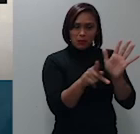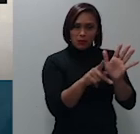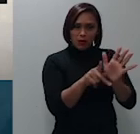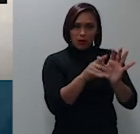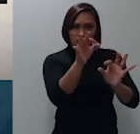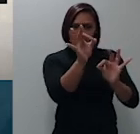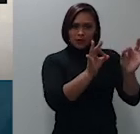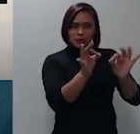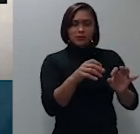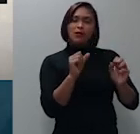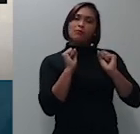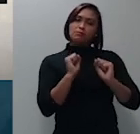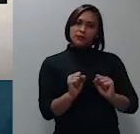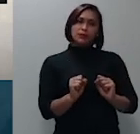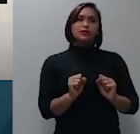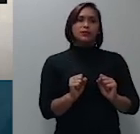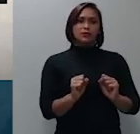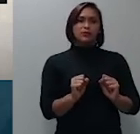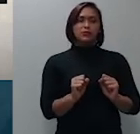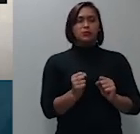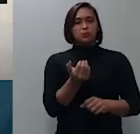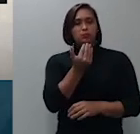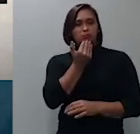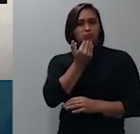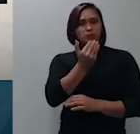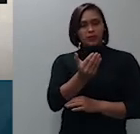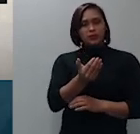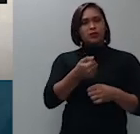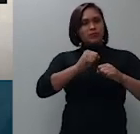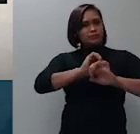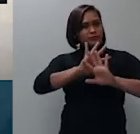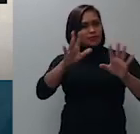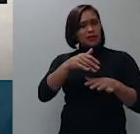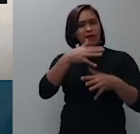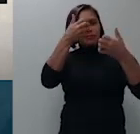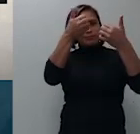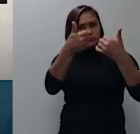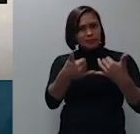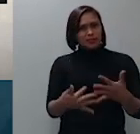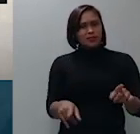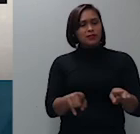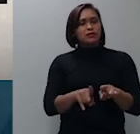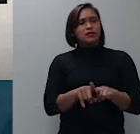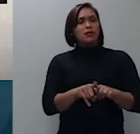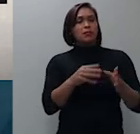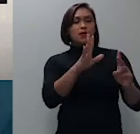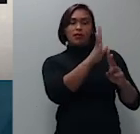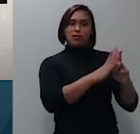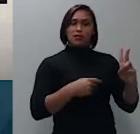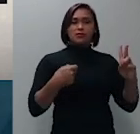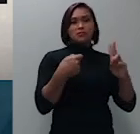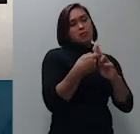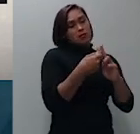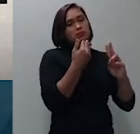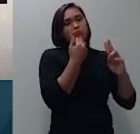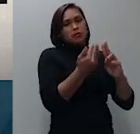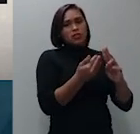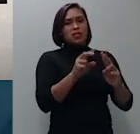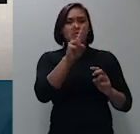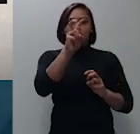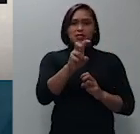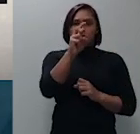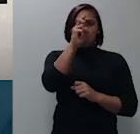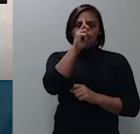um pedido de esclarecimento ou solicitação das partes em cinco dias isso